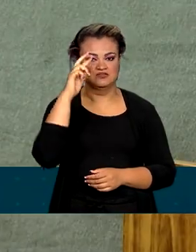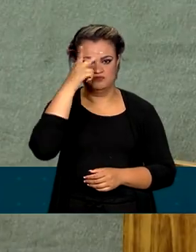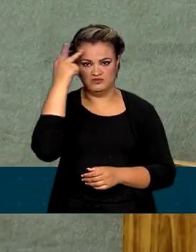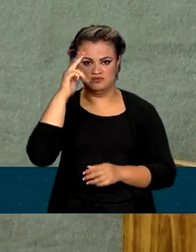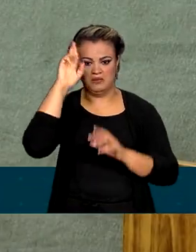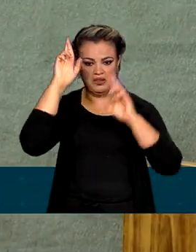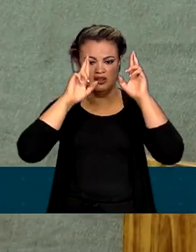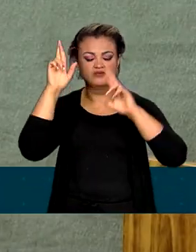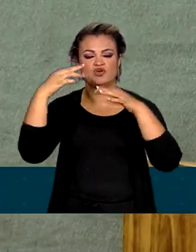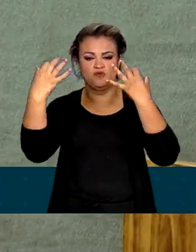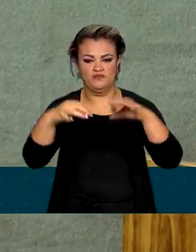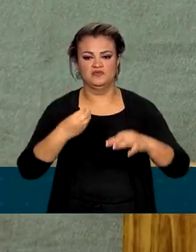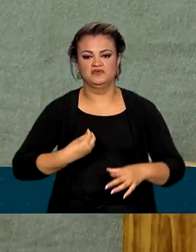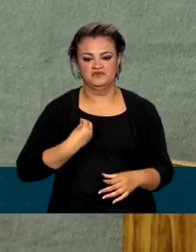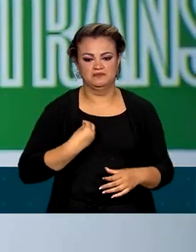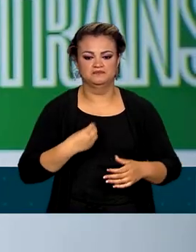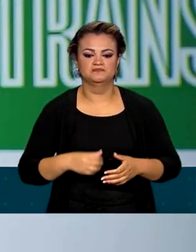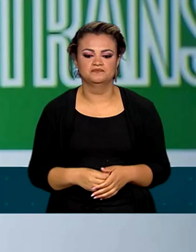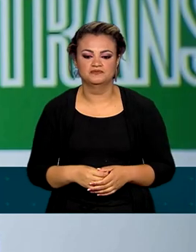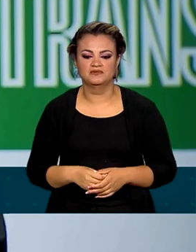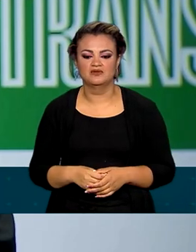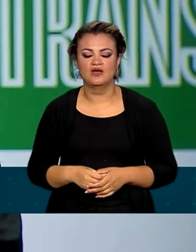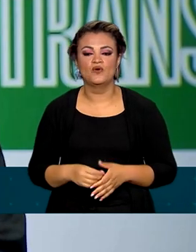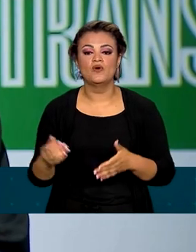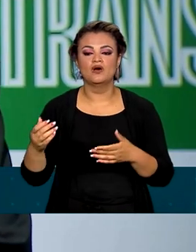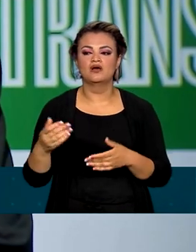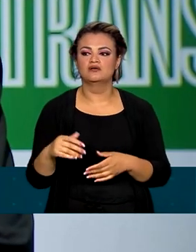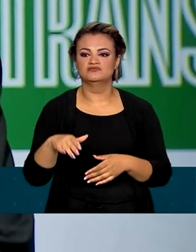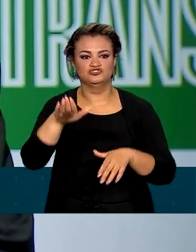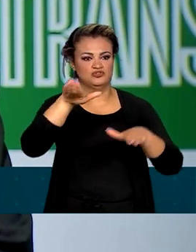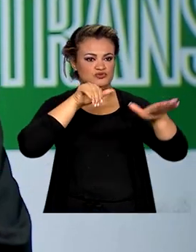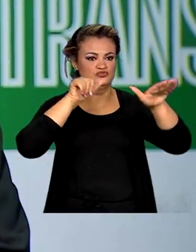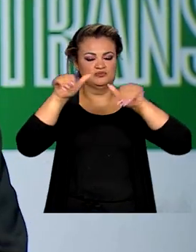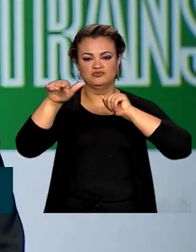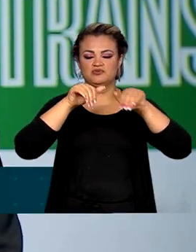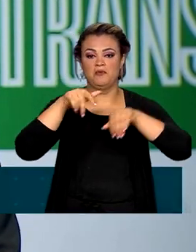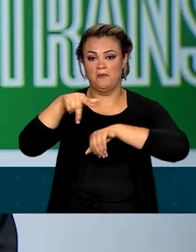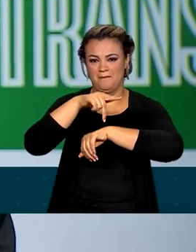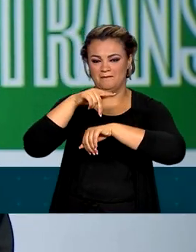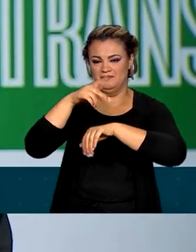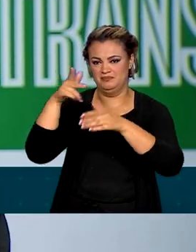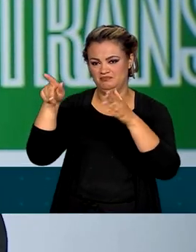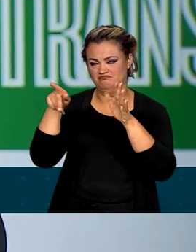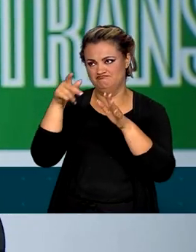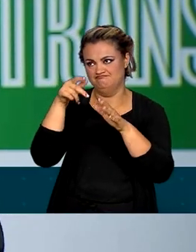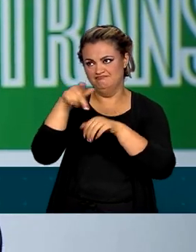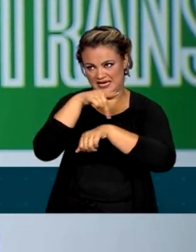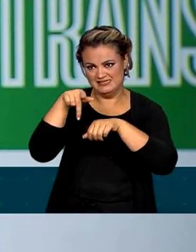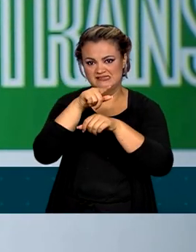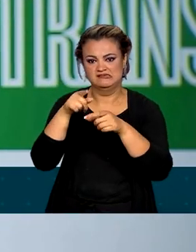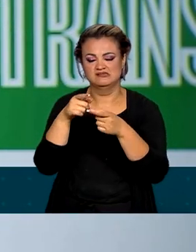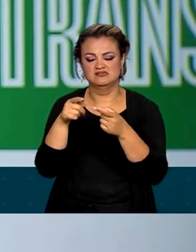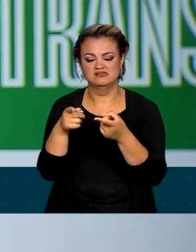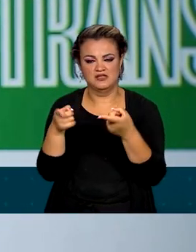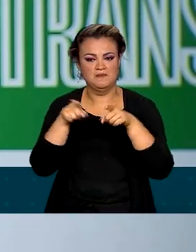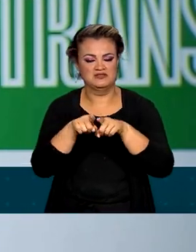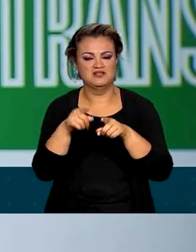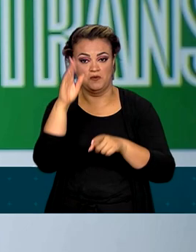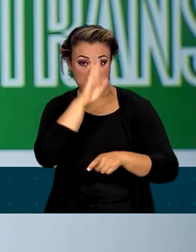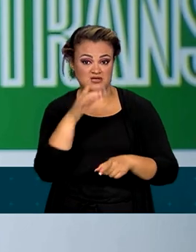já confirmaram a presença. O convite foi feito a todos os países com quem o Brasil mantém relações diplomáticas,